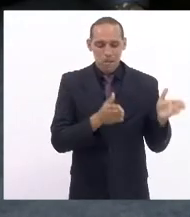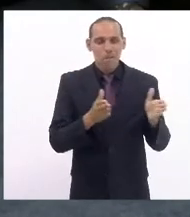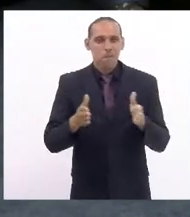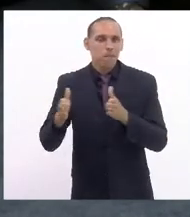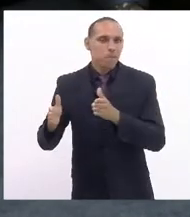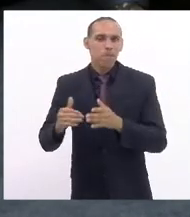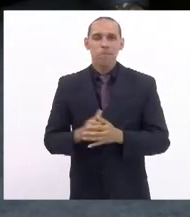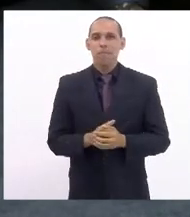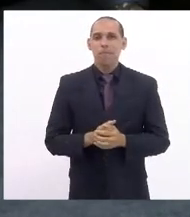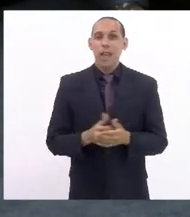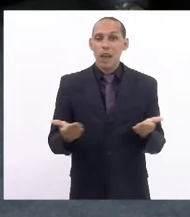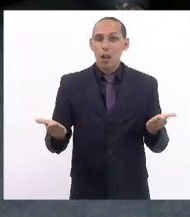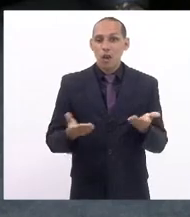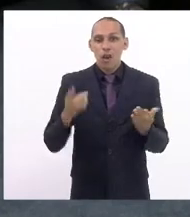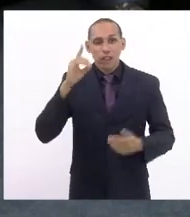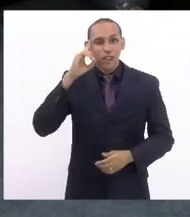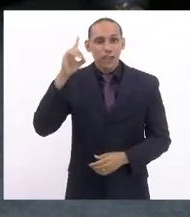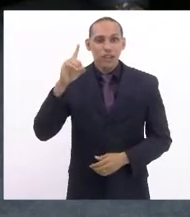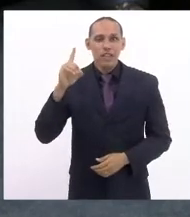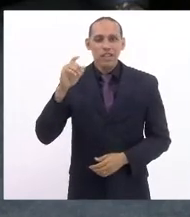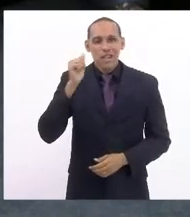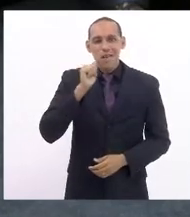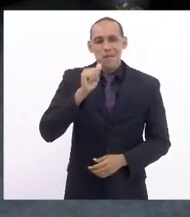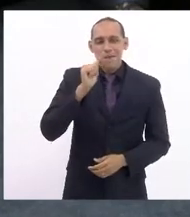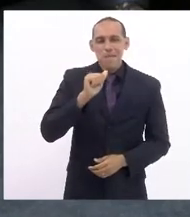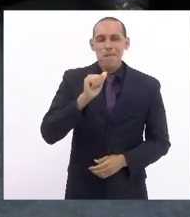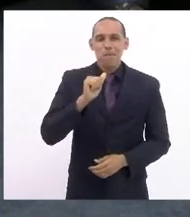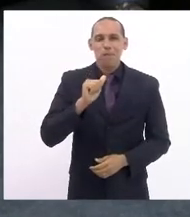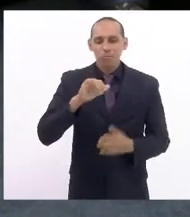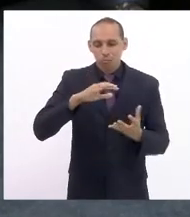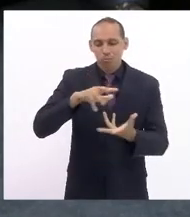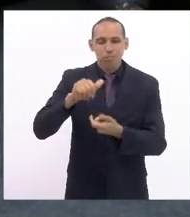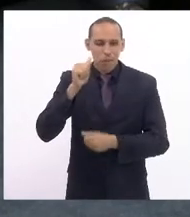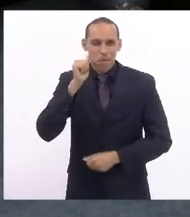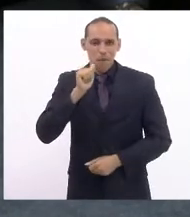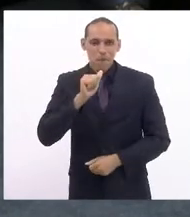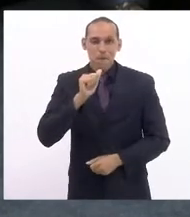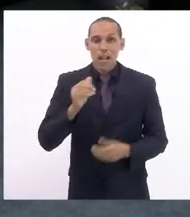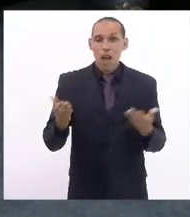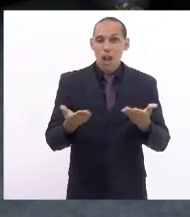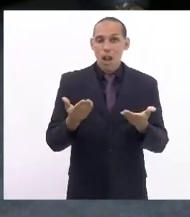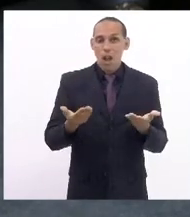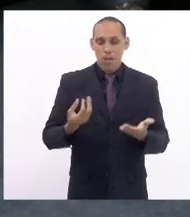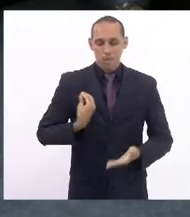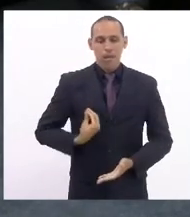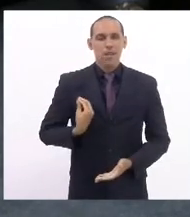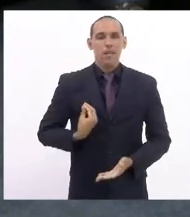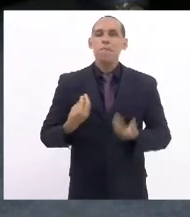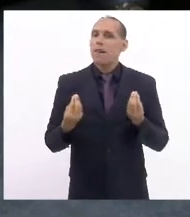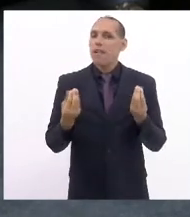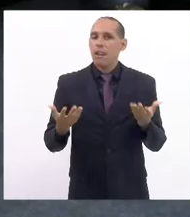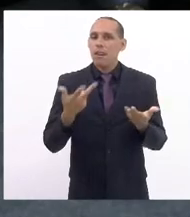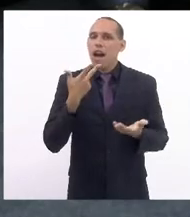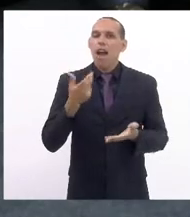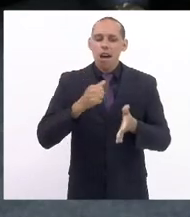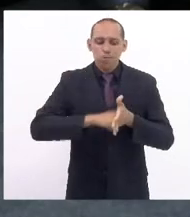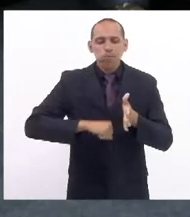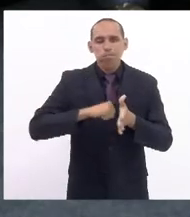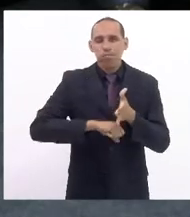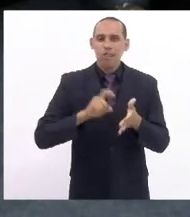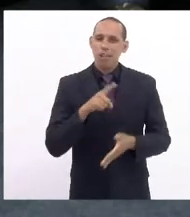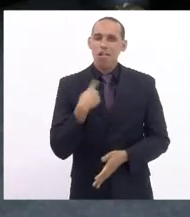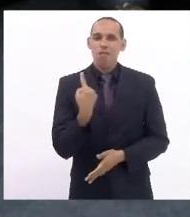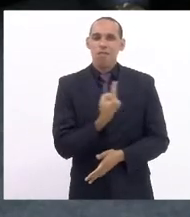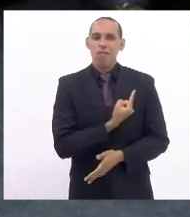que hoje no dia internacional da mulher em que nós estamos aqui para falar das nossas lutas e das